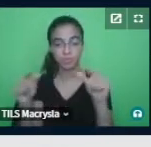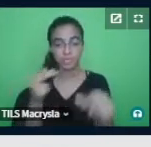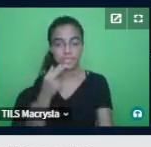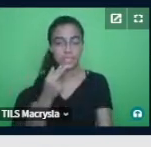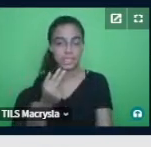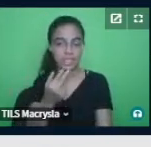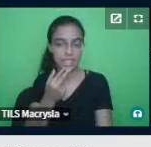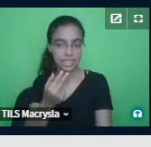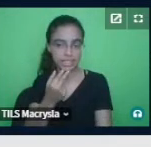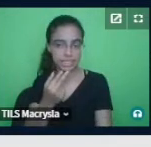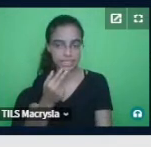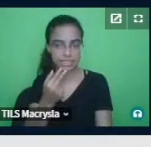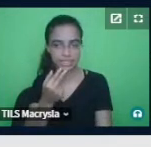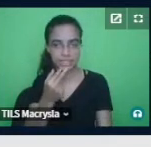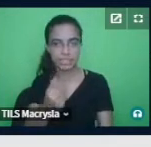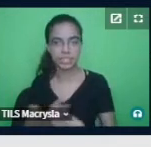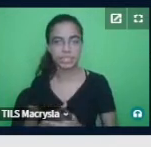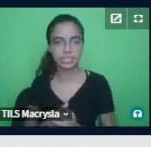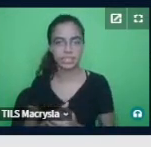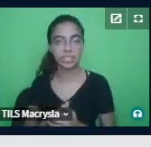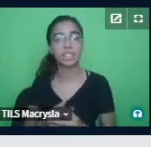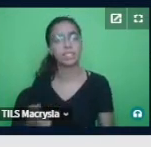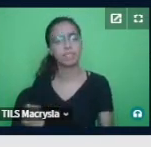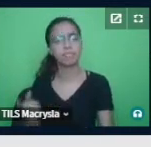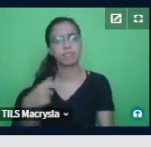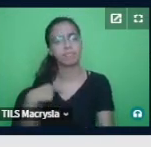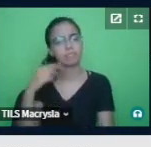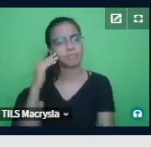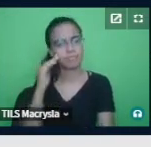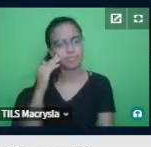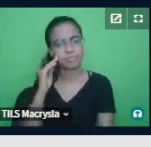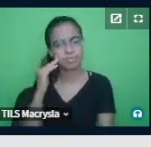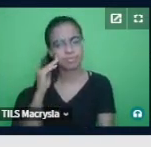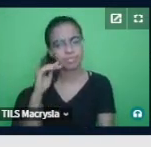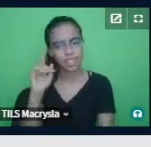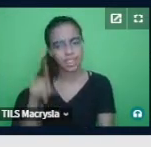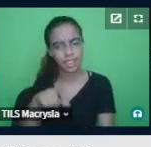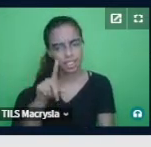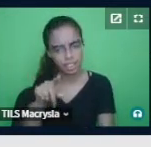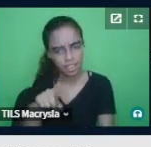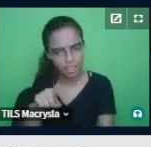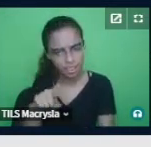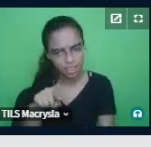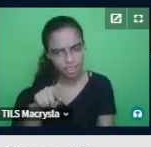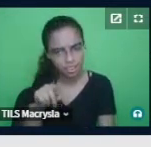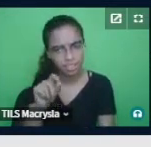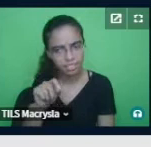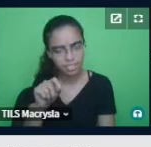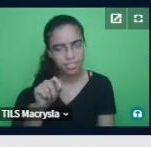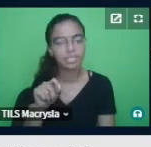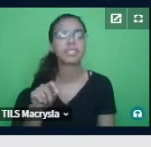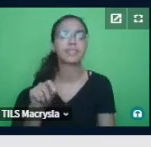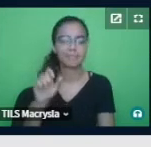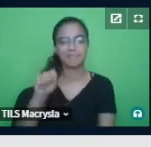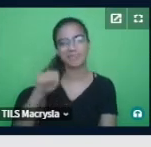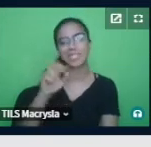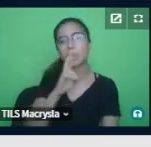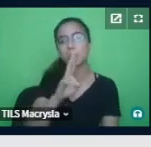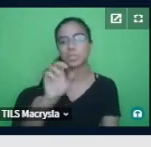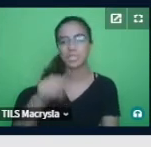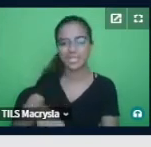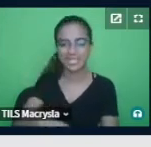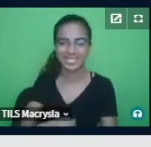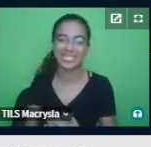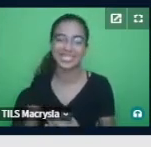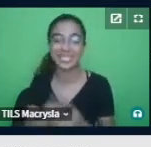have feathers, e ela entendeu, ah, professora, então é pena, né, um instantinho, talvez se eu tivesse utilizado a mesma técnica,